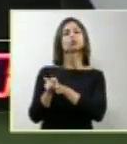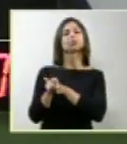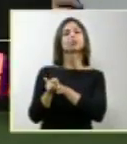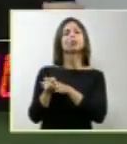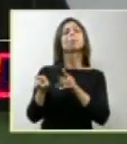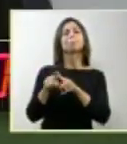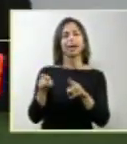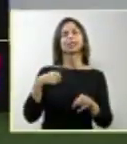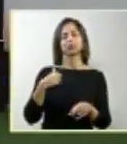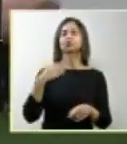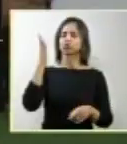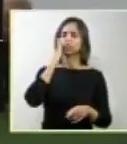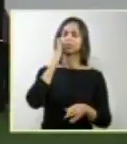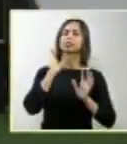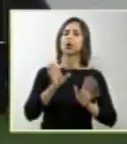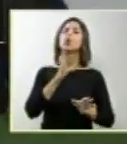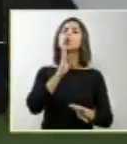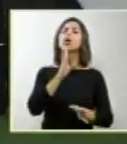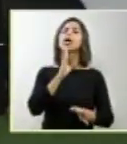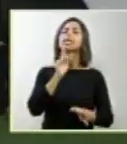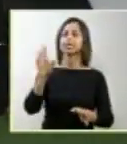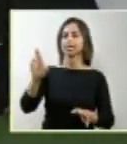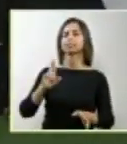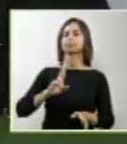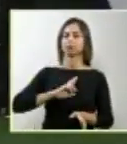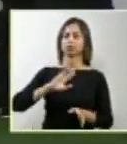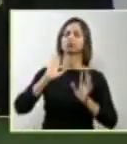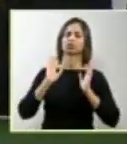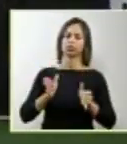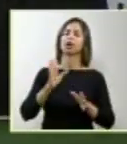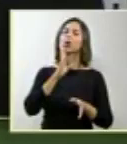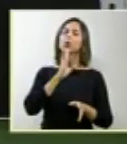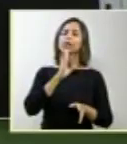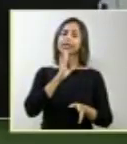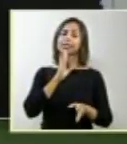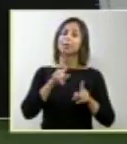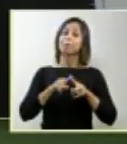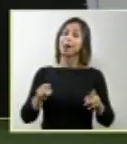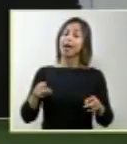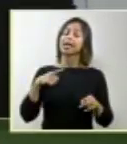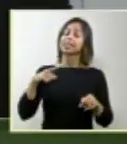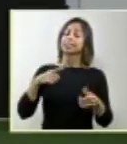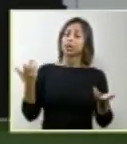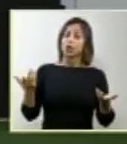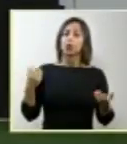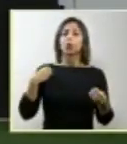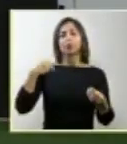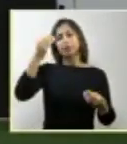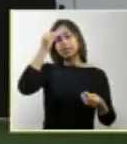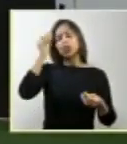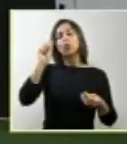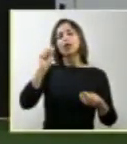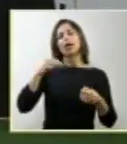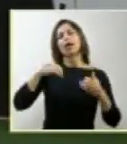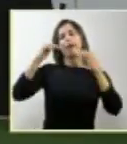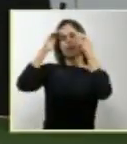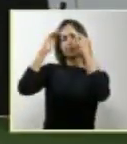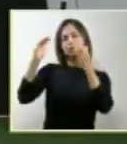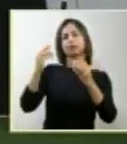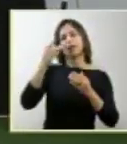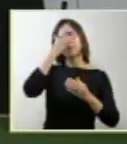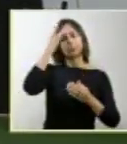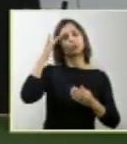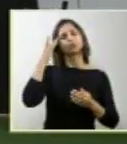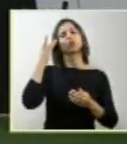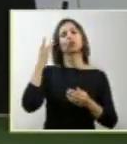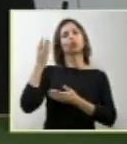a resposta, presumindo, logicamente, o respeito às pessoas envolvidas,